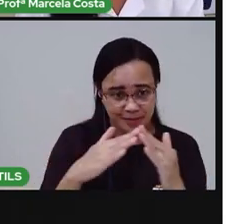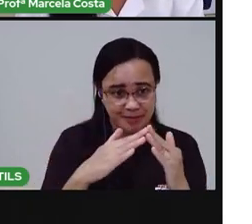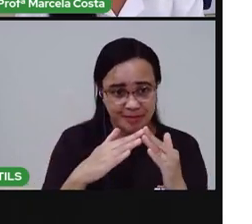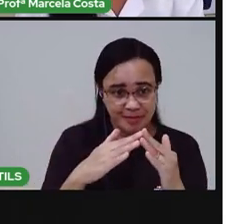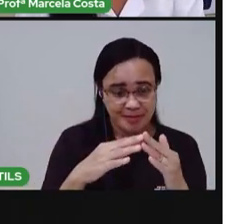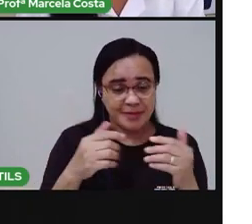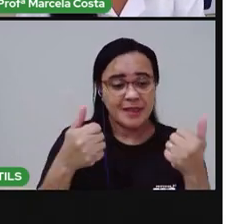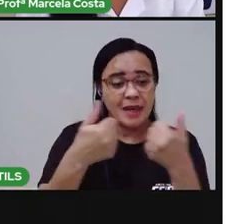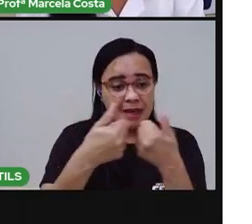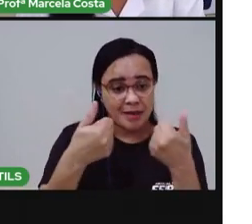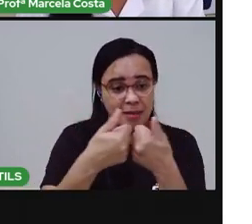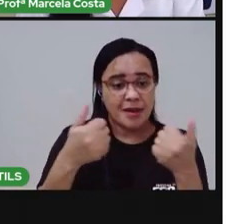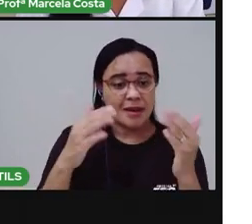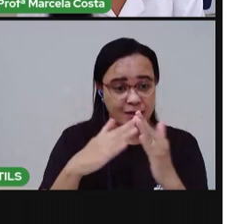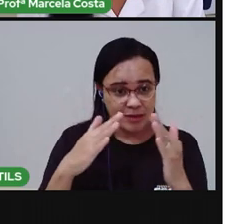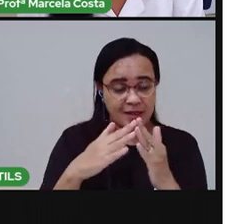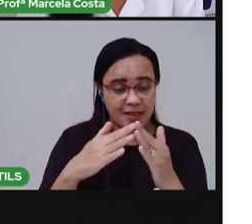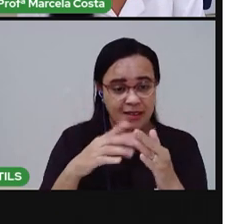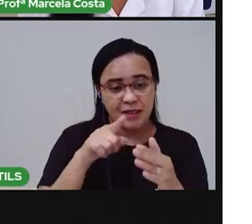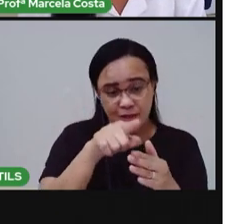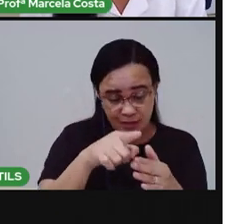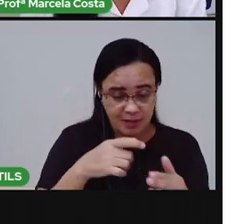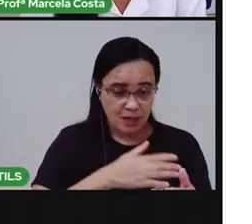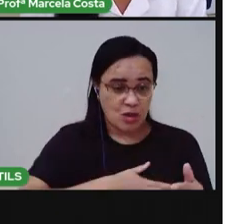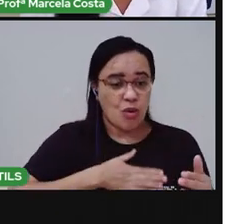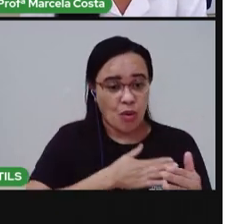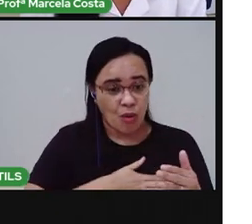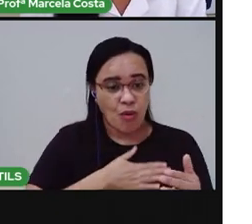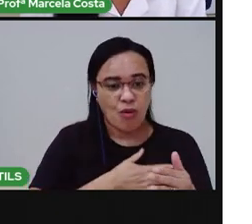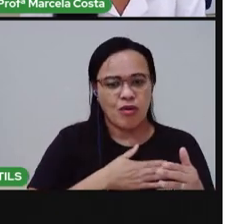Você gosta de conviver bem com seus vizinhos?